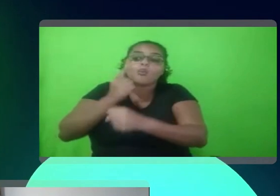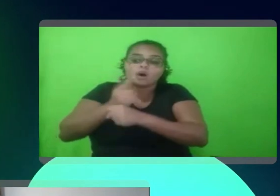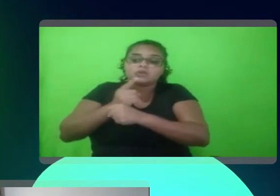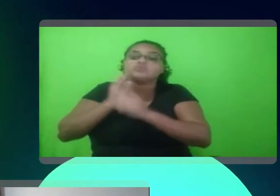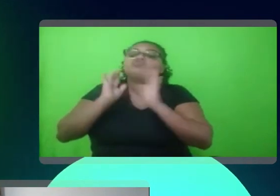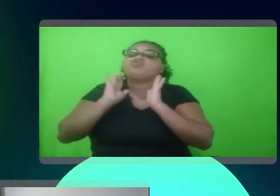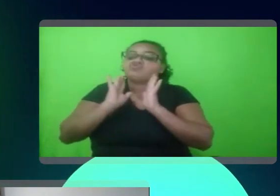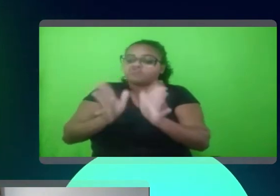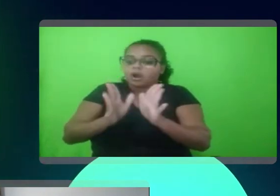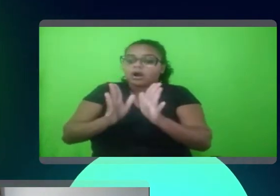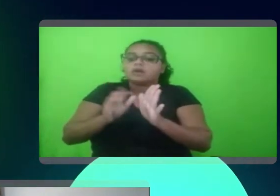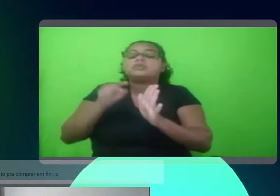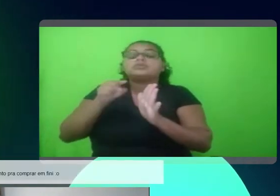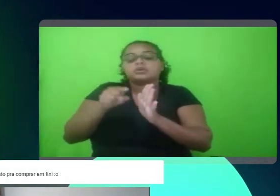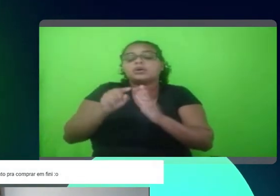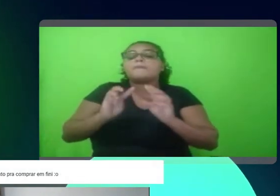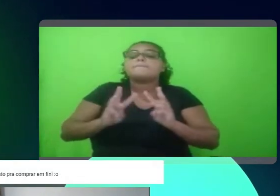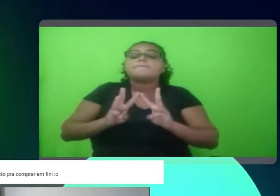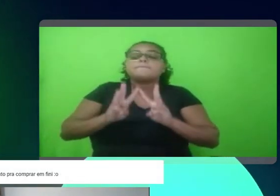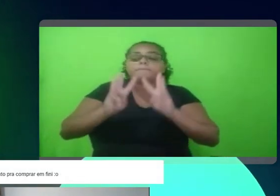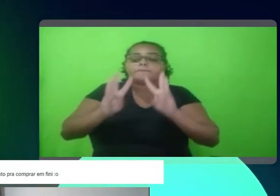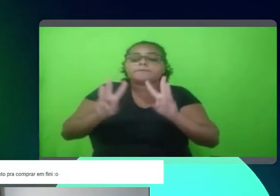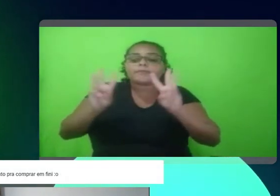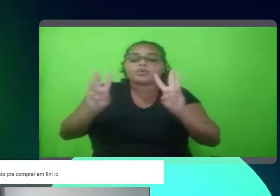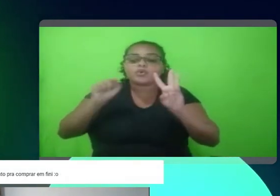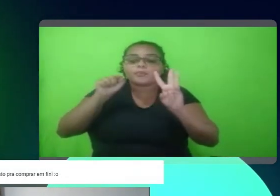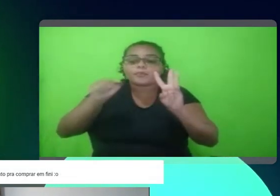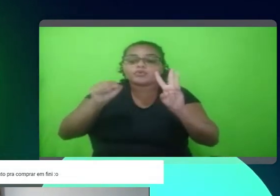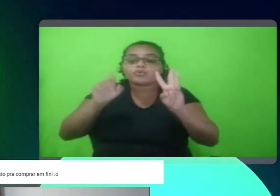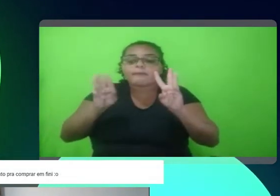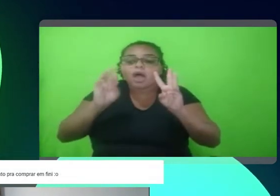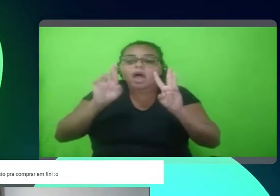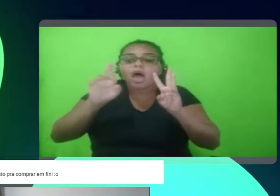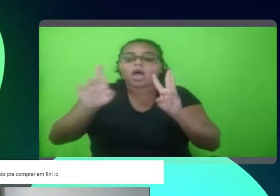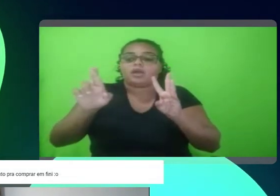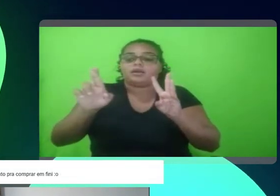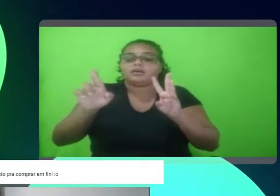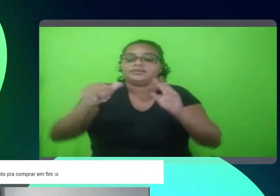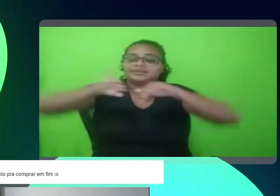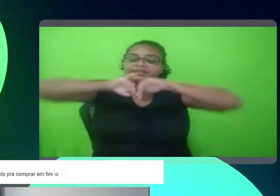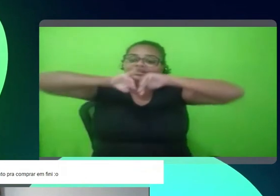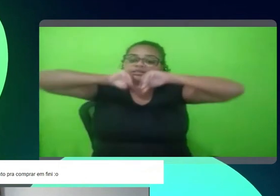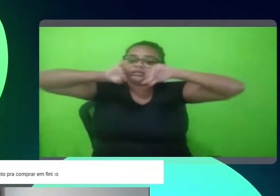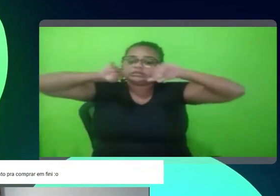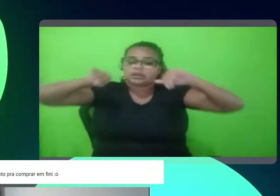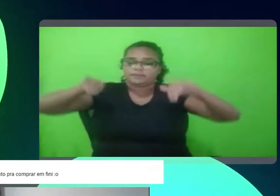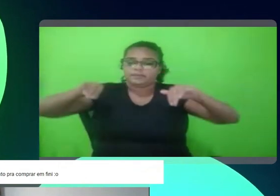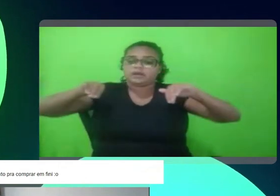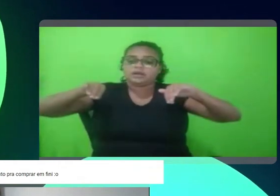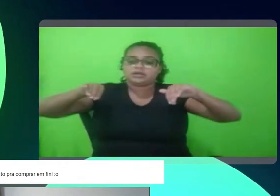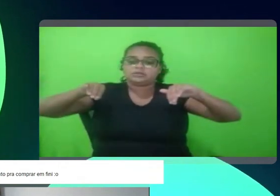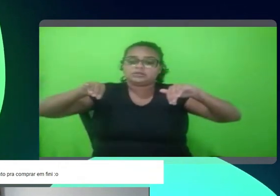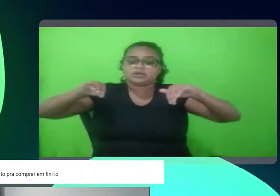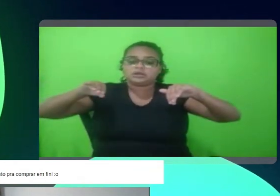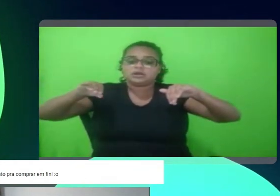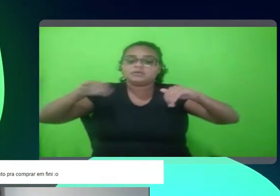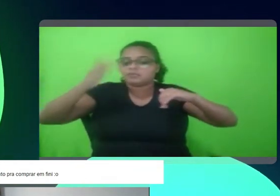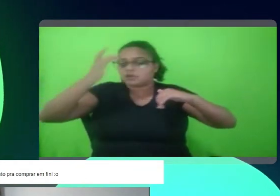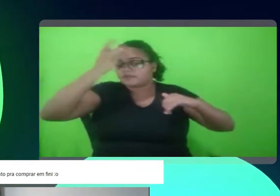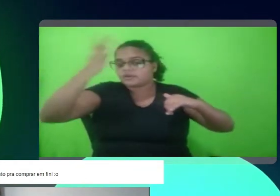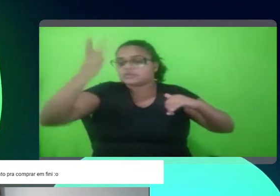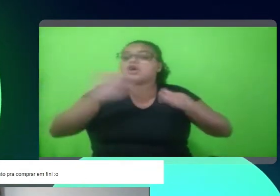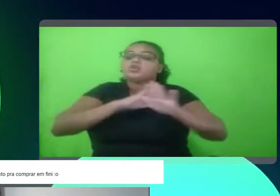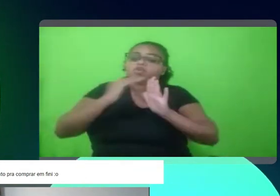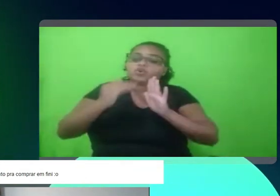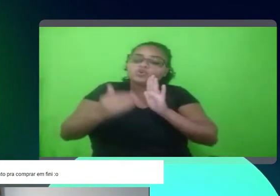Mas, assim, a gente já era americanas.com.br, a diferença é que eram empresas separadas e agora, acho que fica muito